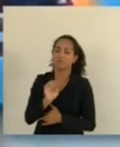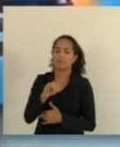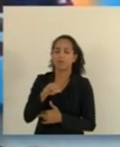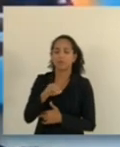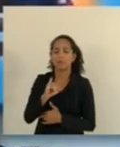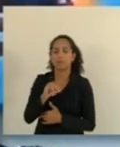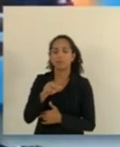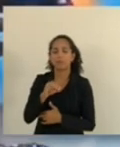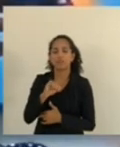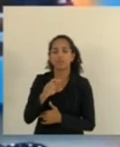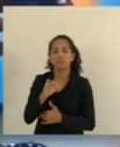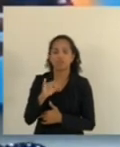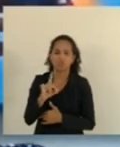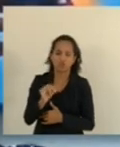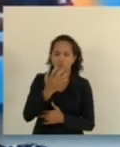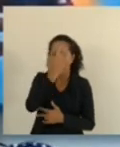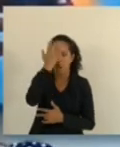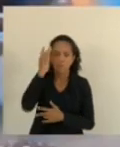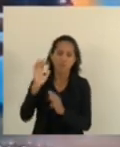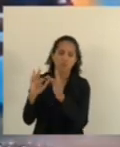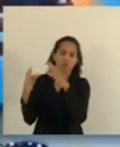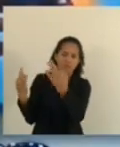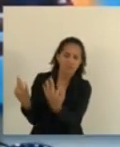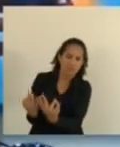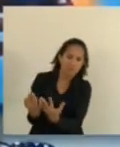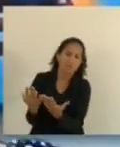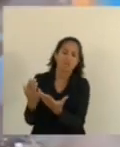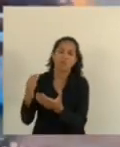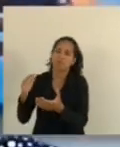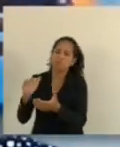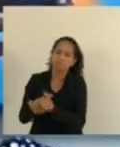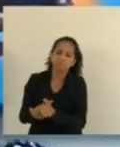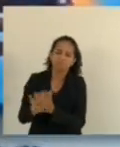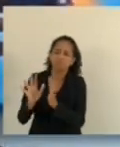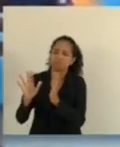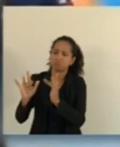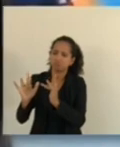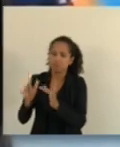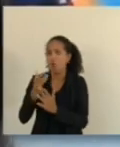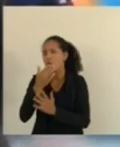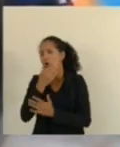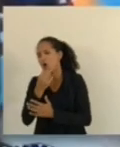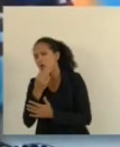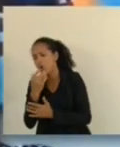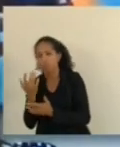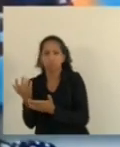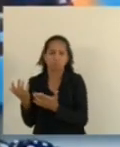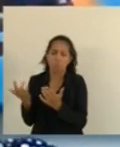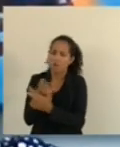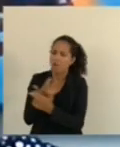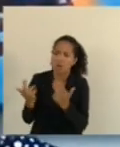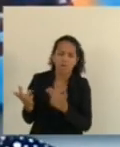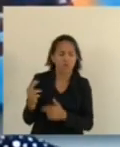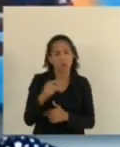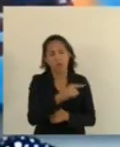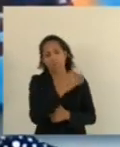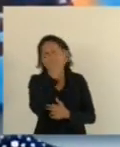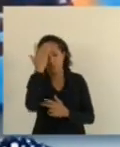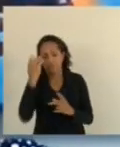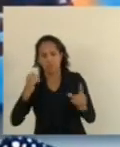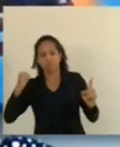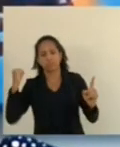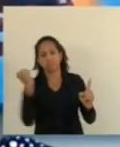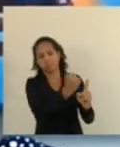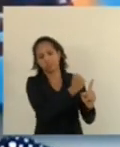ambiente familiar, do ambiente conjugal ou de relação com aquela pessoa, com